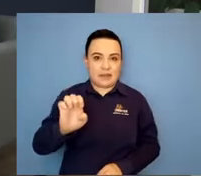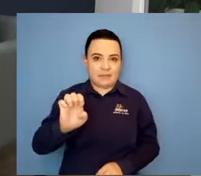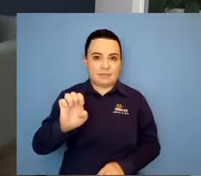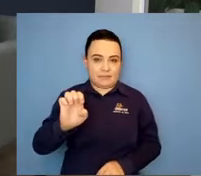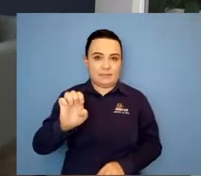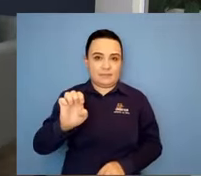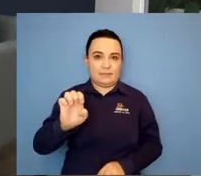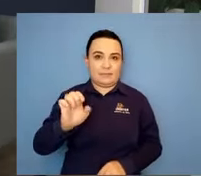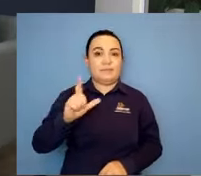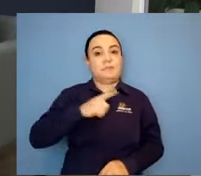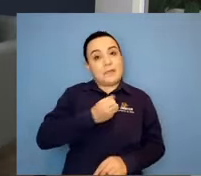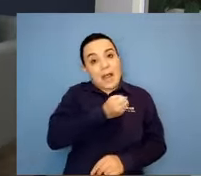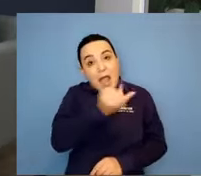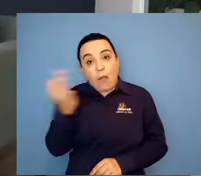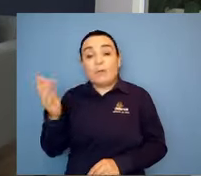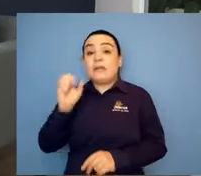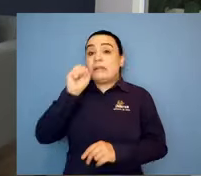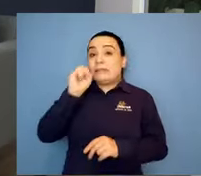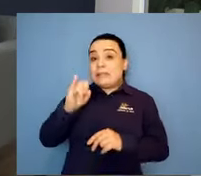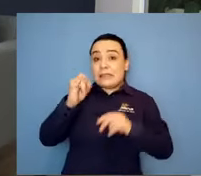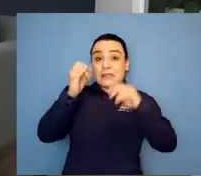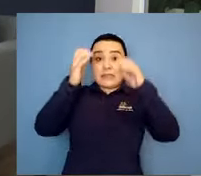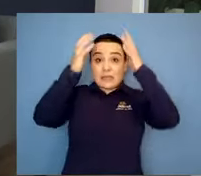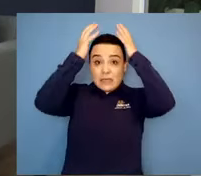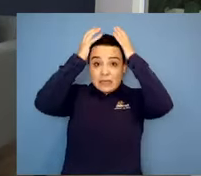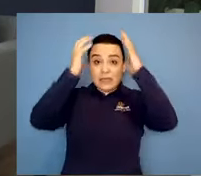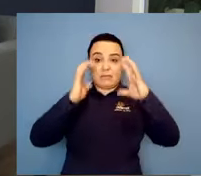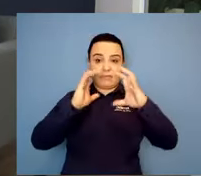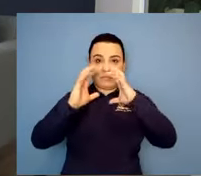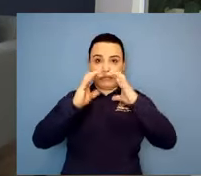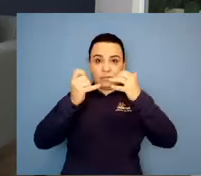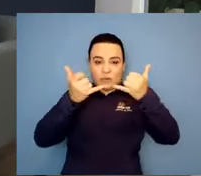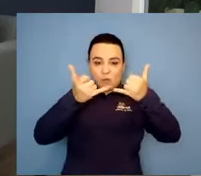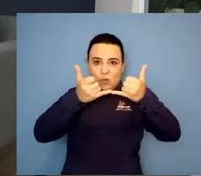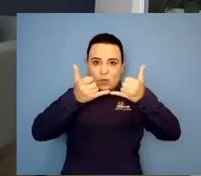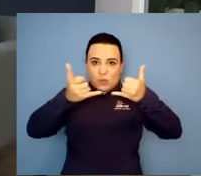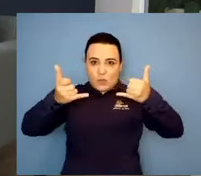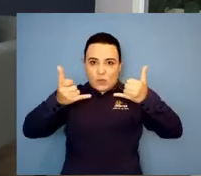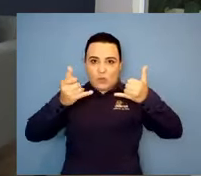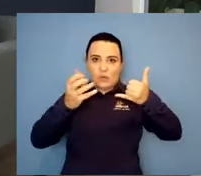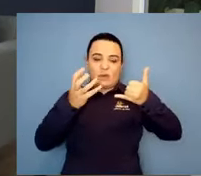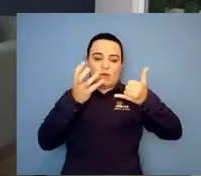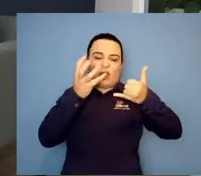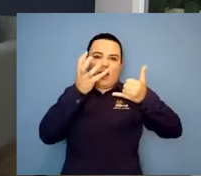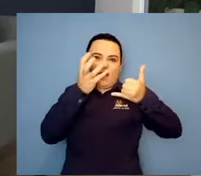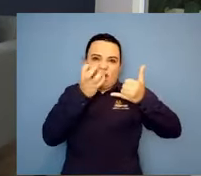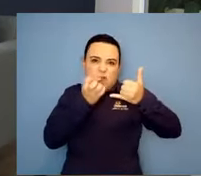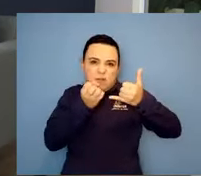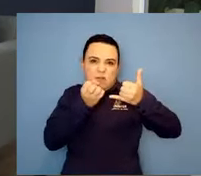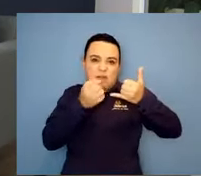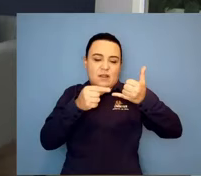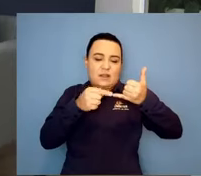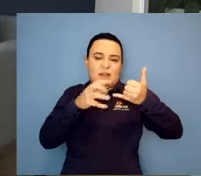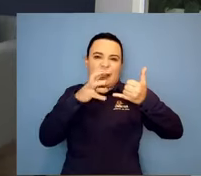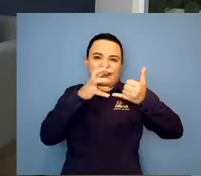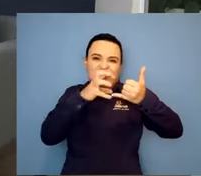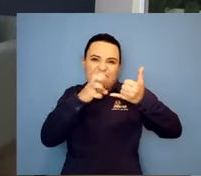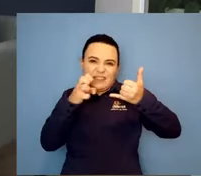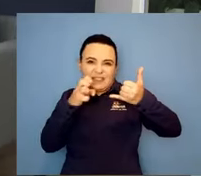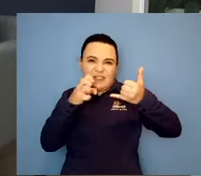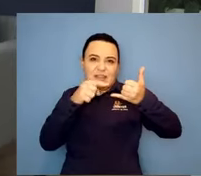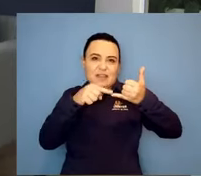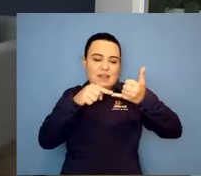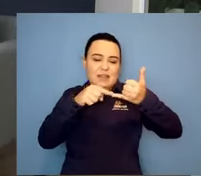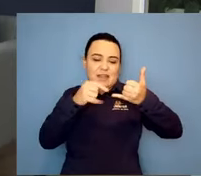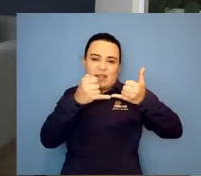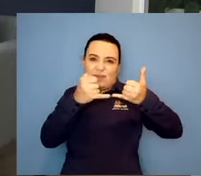abrem as portas nas universidades, nos congressos, na educação, eu vou. Sim. Porque se fecha o diagnóstico,